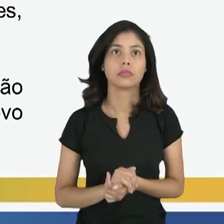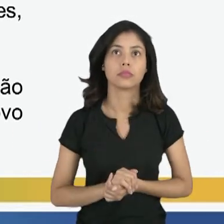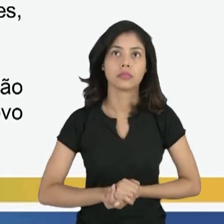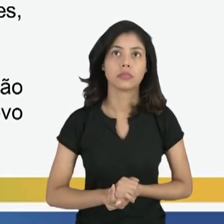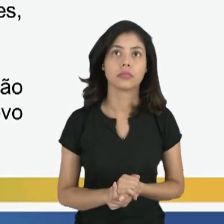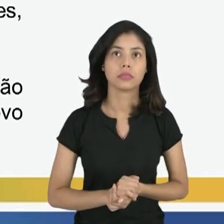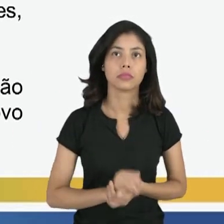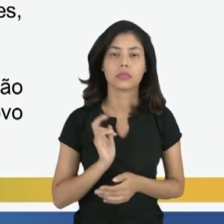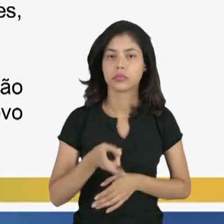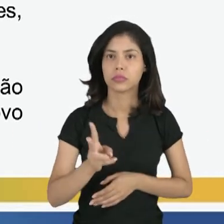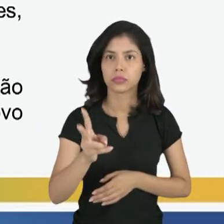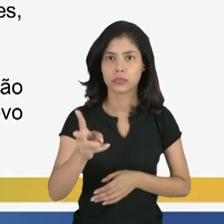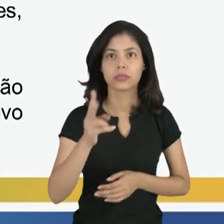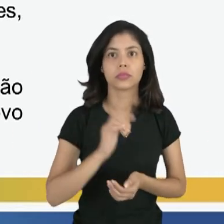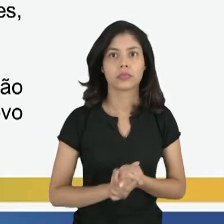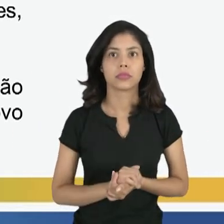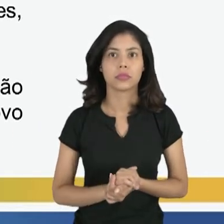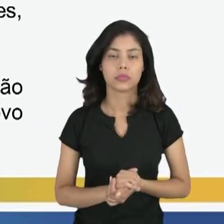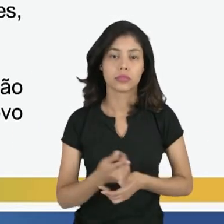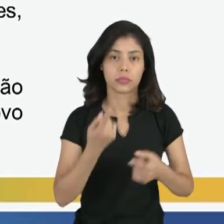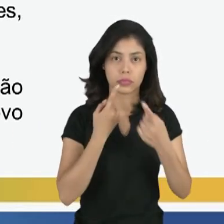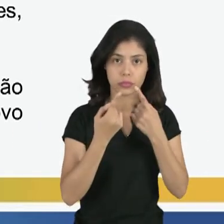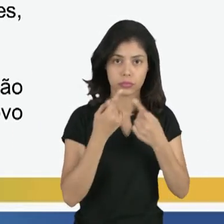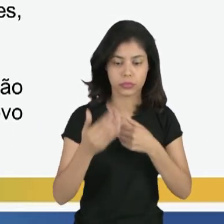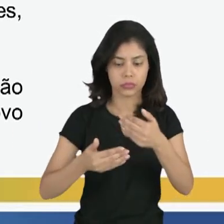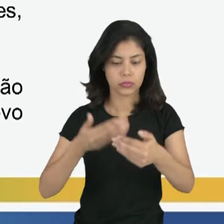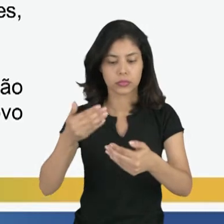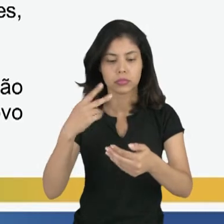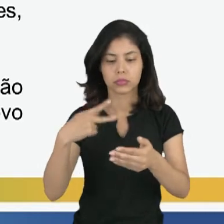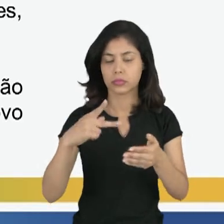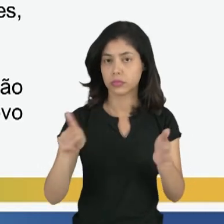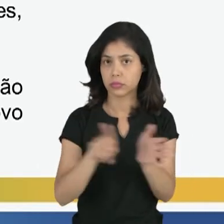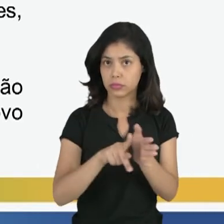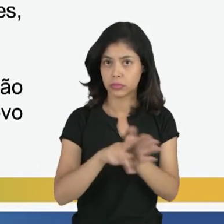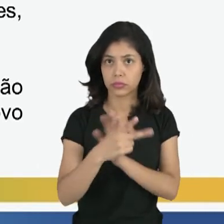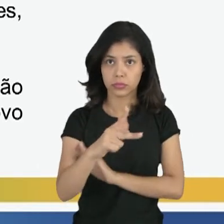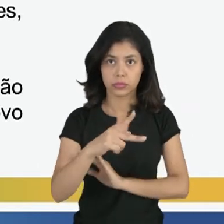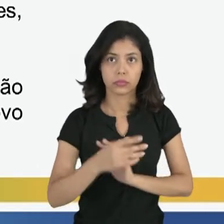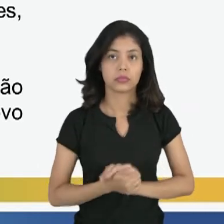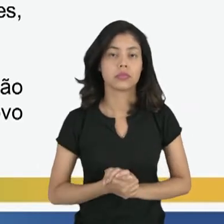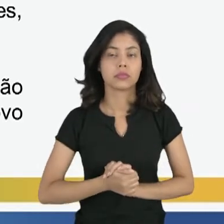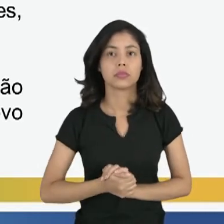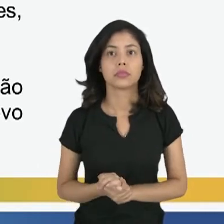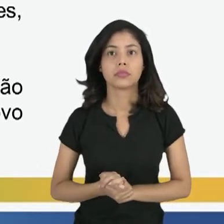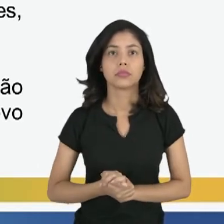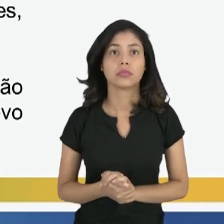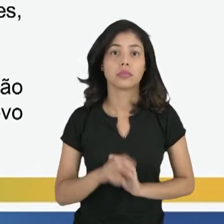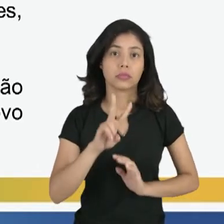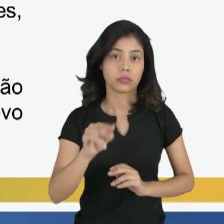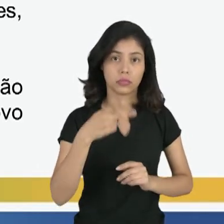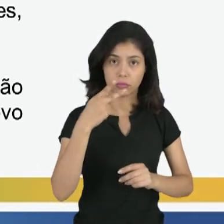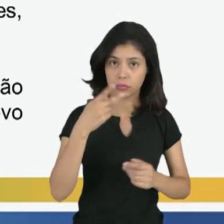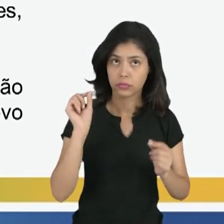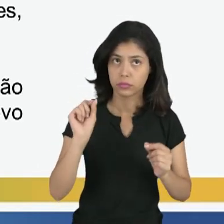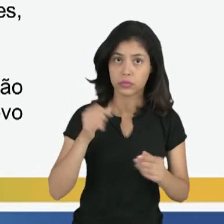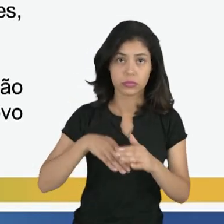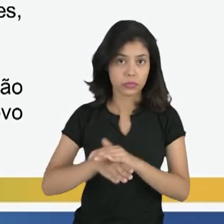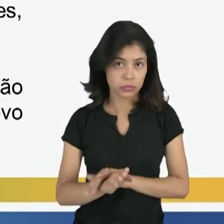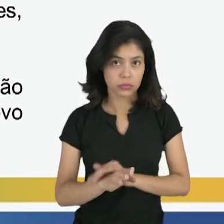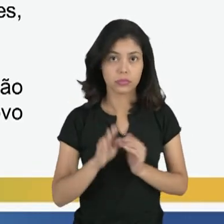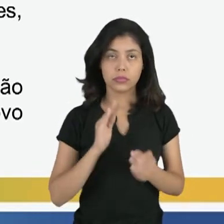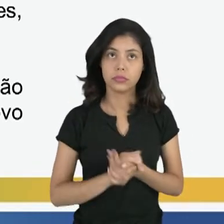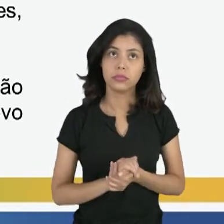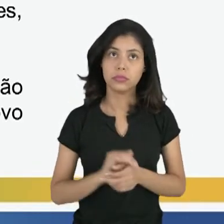com essa constante, né? Com essa dialética desenvolvida por ele, e também a doutrina do Devi, ele vai dizer, Ninguém entra